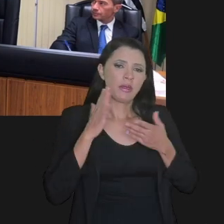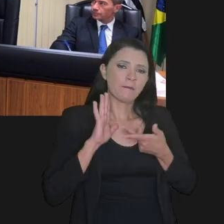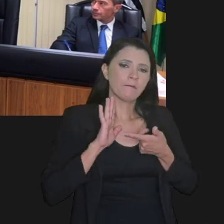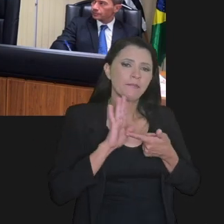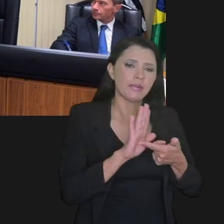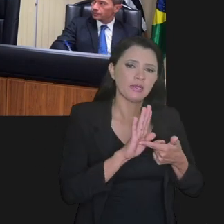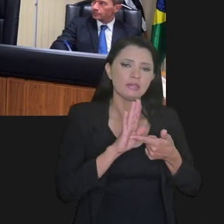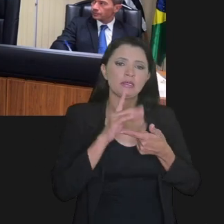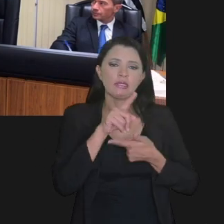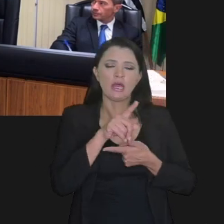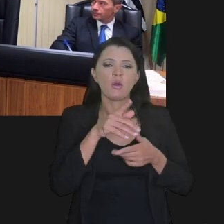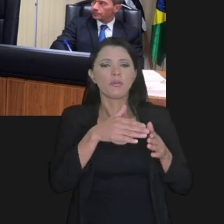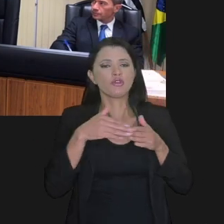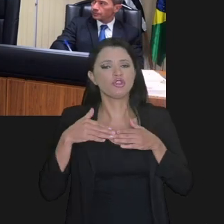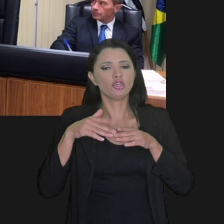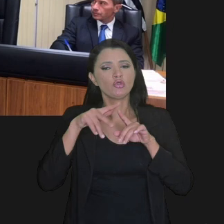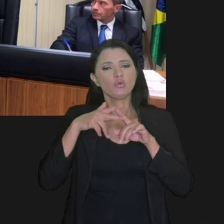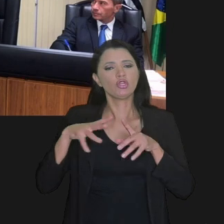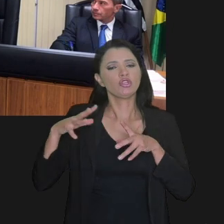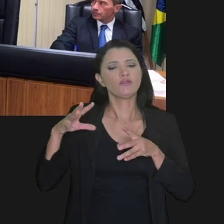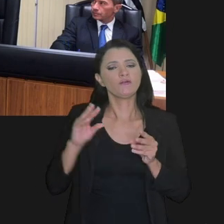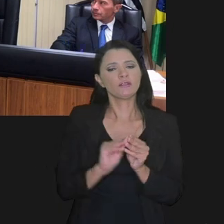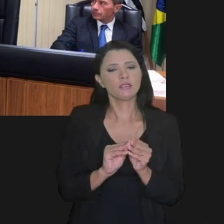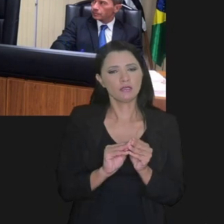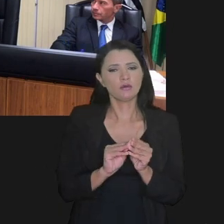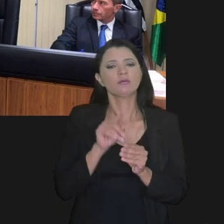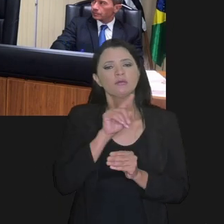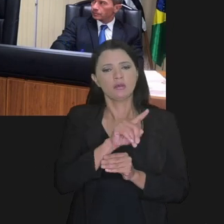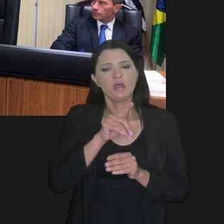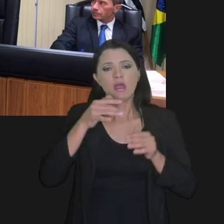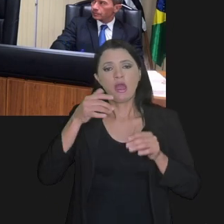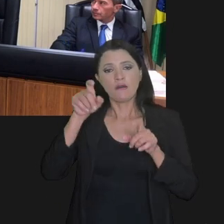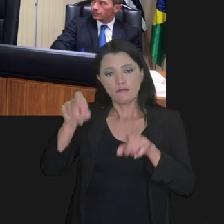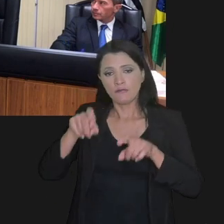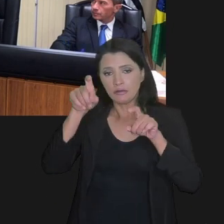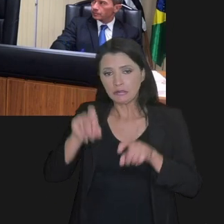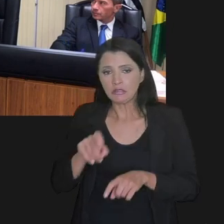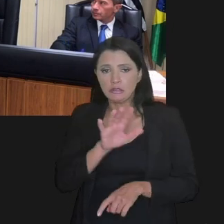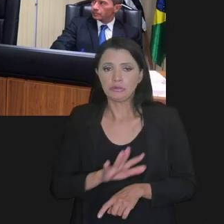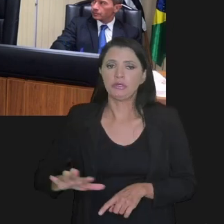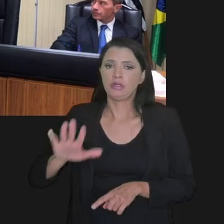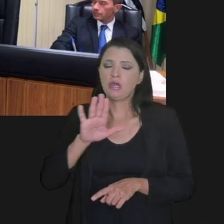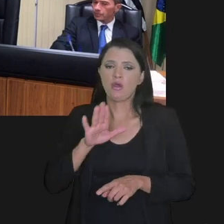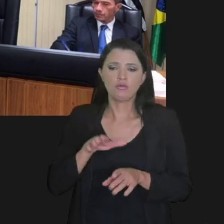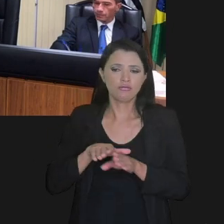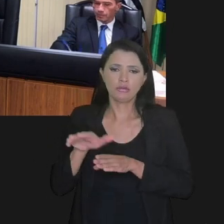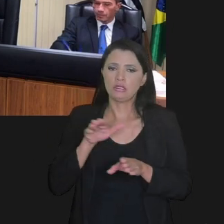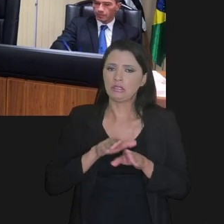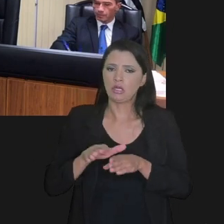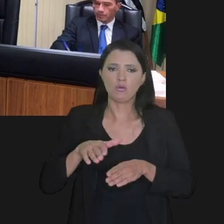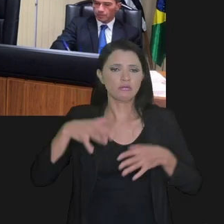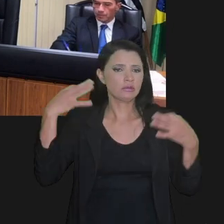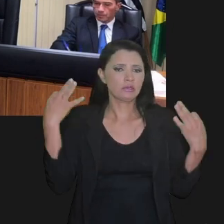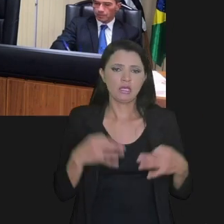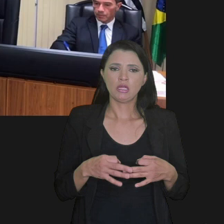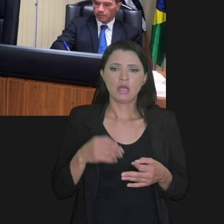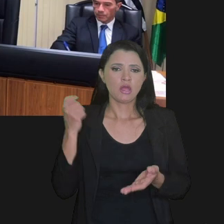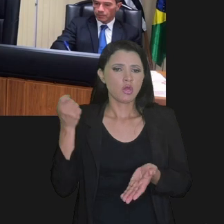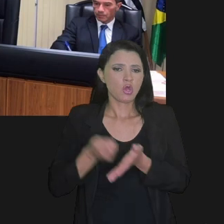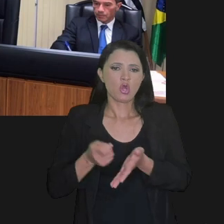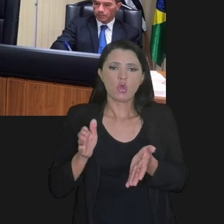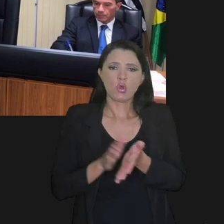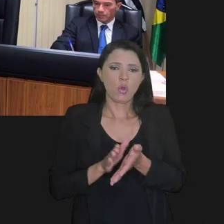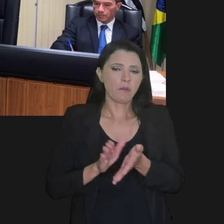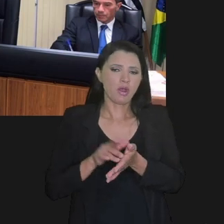administrativamente apresentar um pedido de revisão e a Fazenda Nacional tem uma orientação muito clara aos seus procuradores,